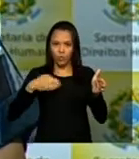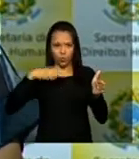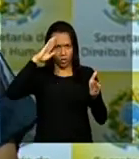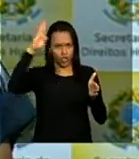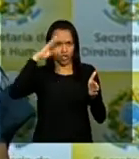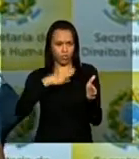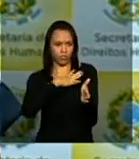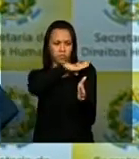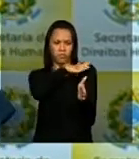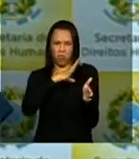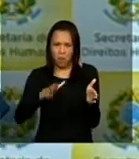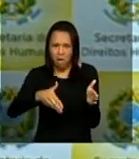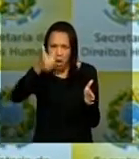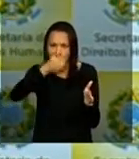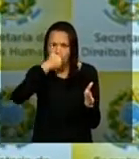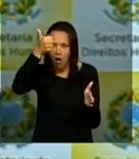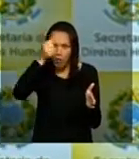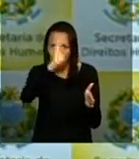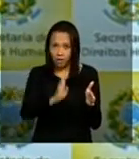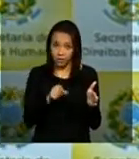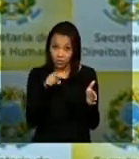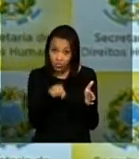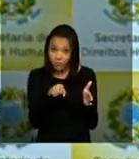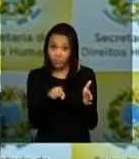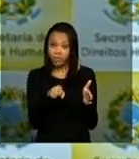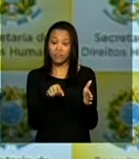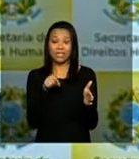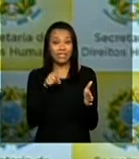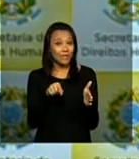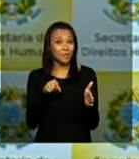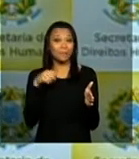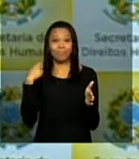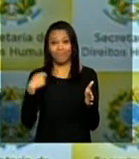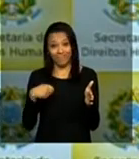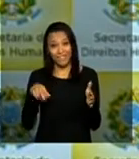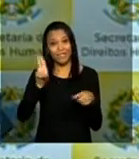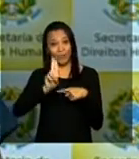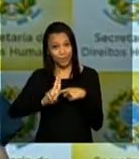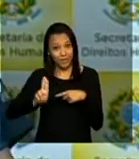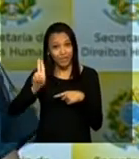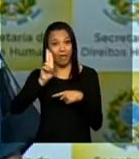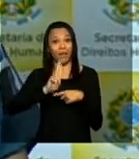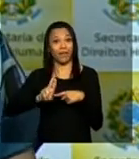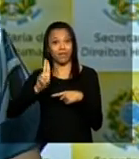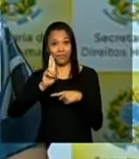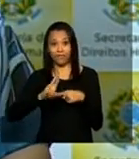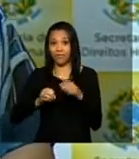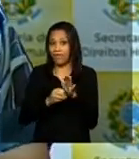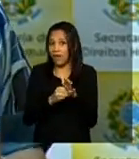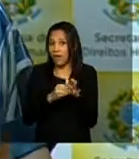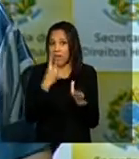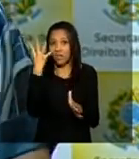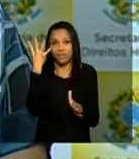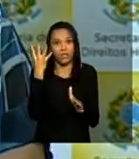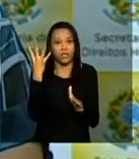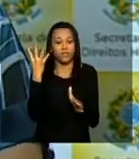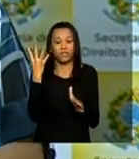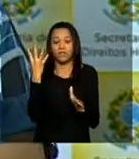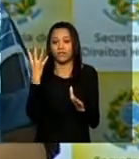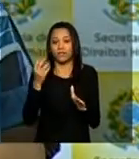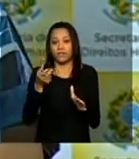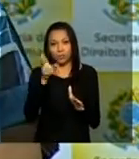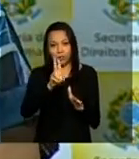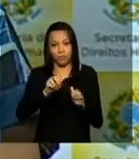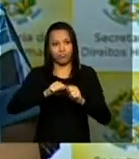o Brasil tem sido usado cada vez com mais frequência em diferentes